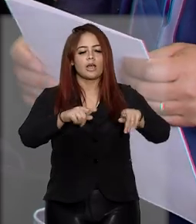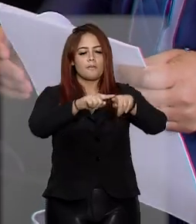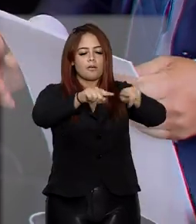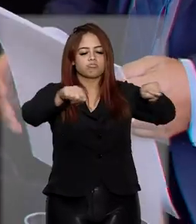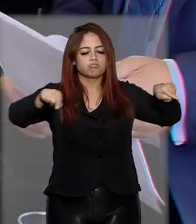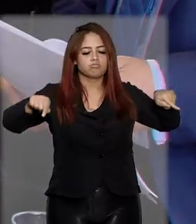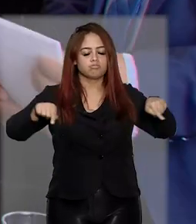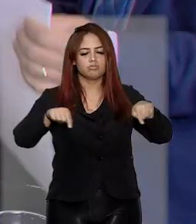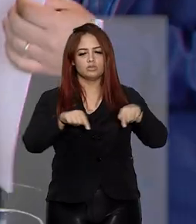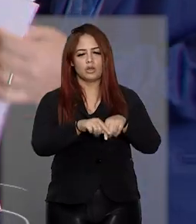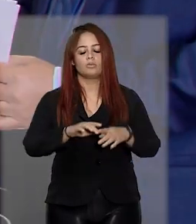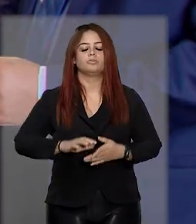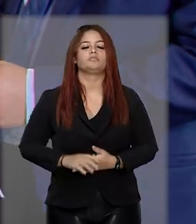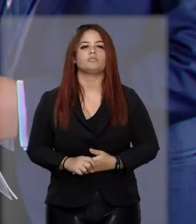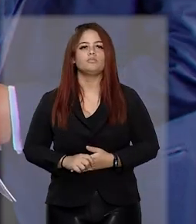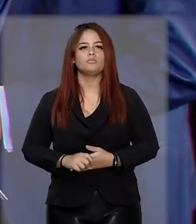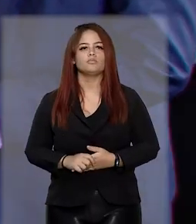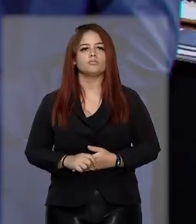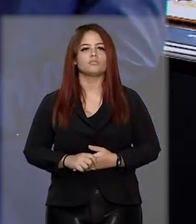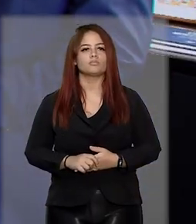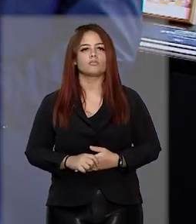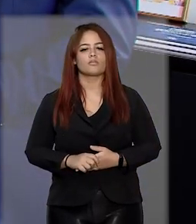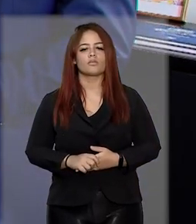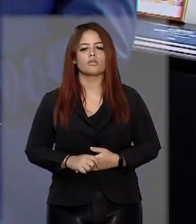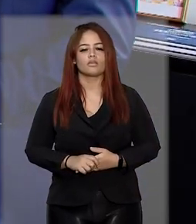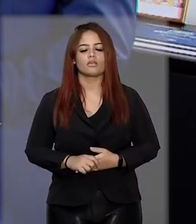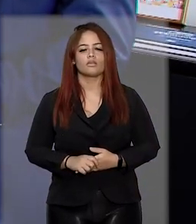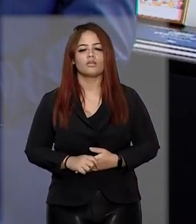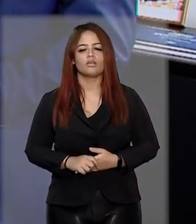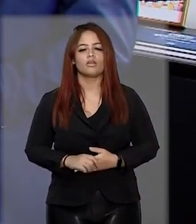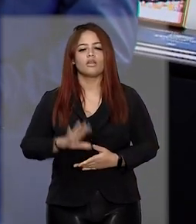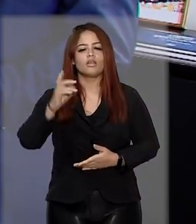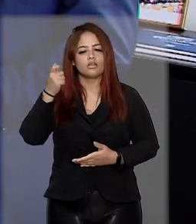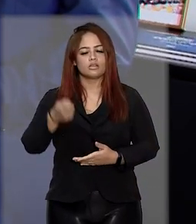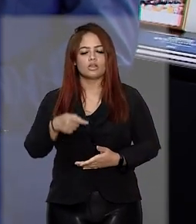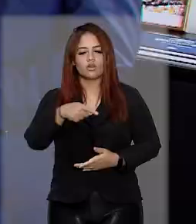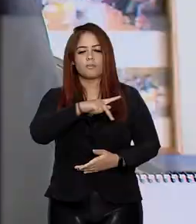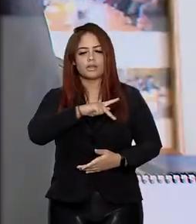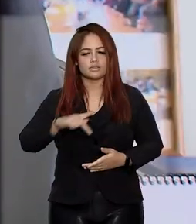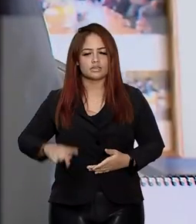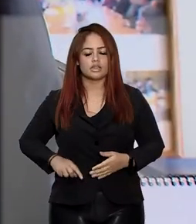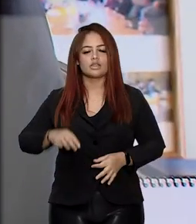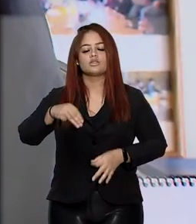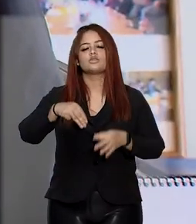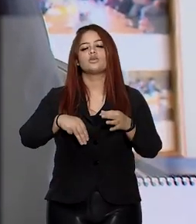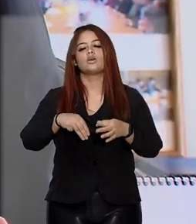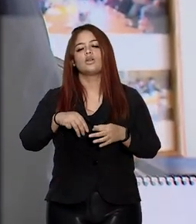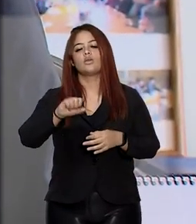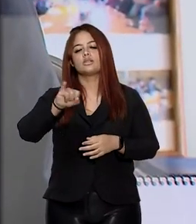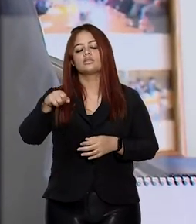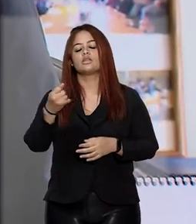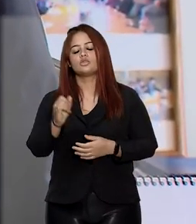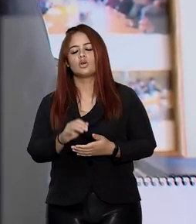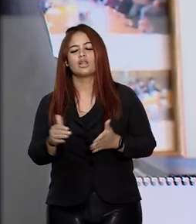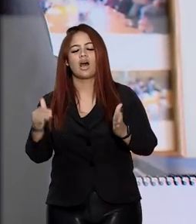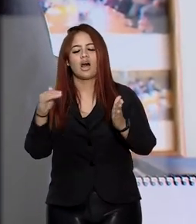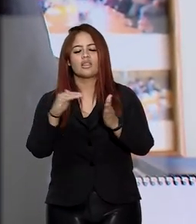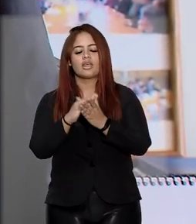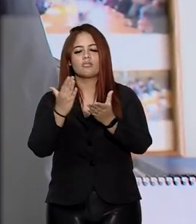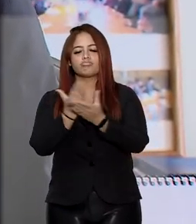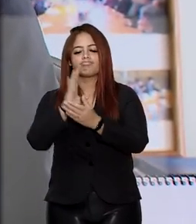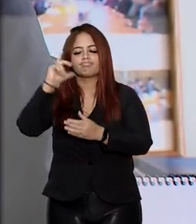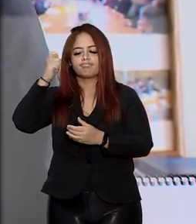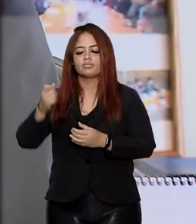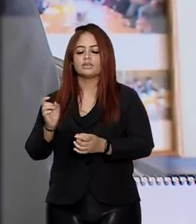do Autódromo Internacional de Brasília. A determinação do presidente do STJ vale até o trânsito em julgado do processo